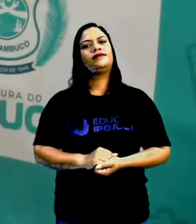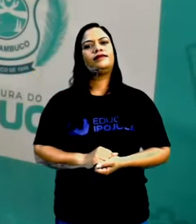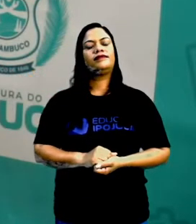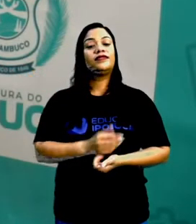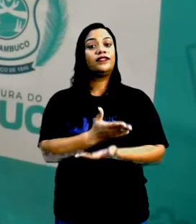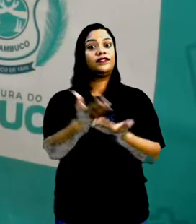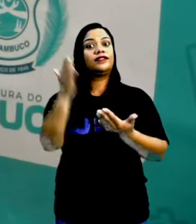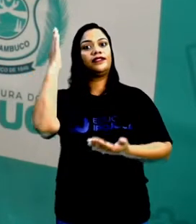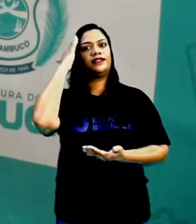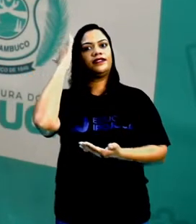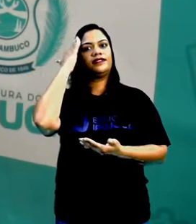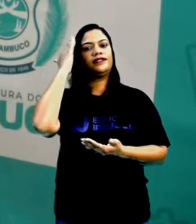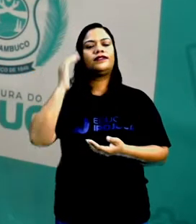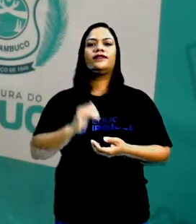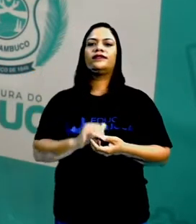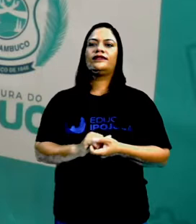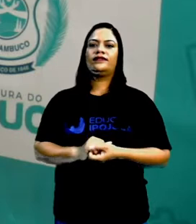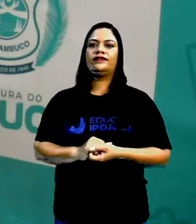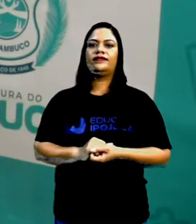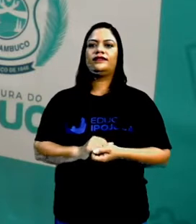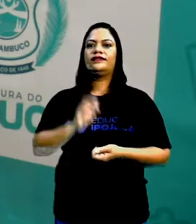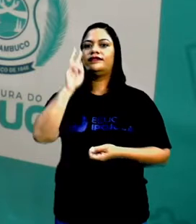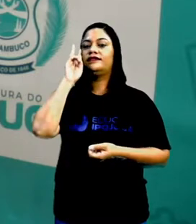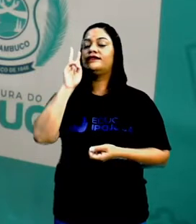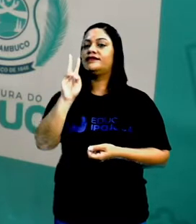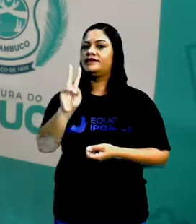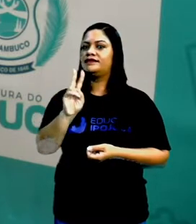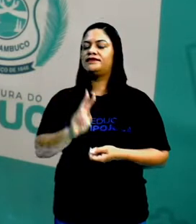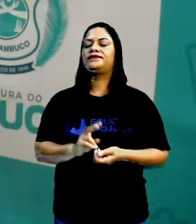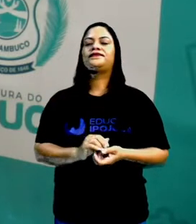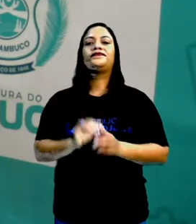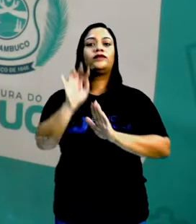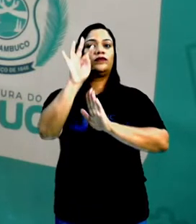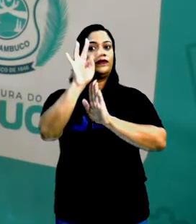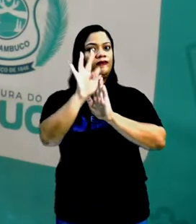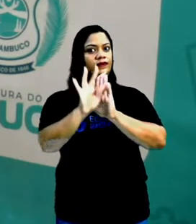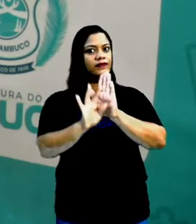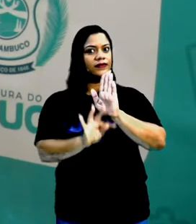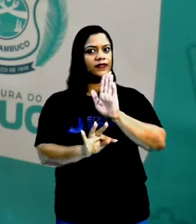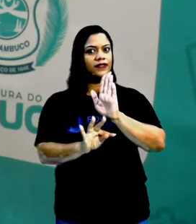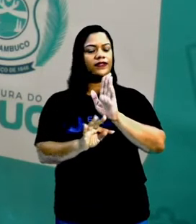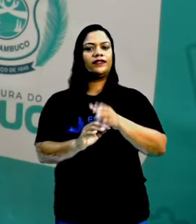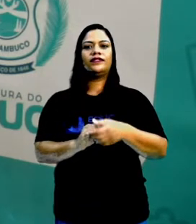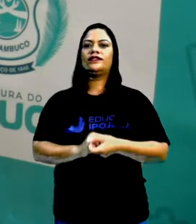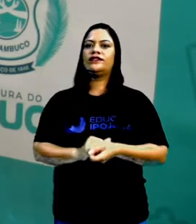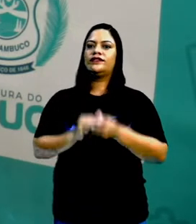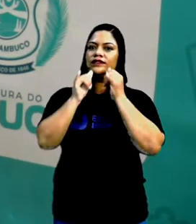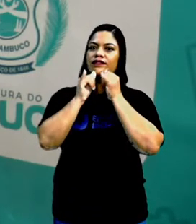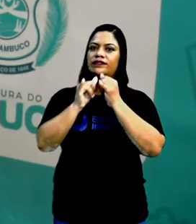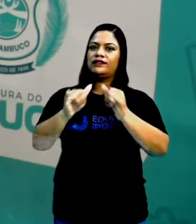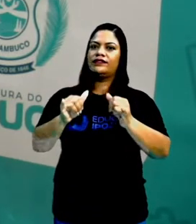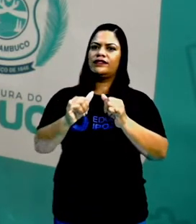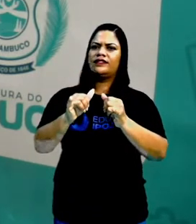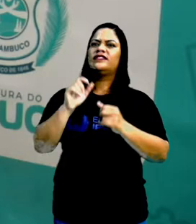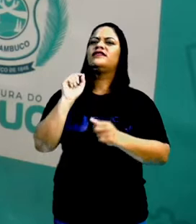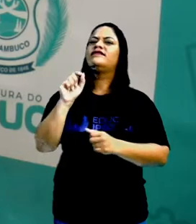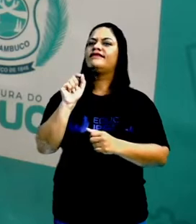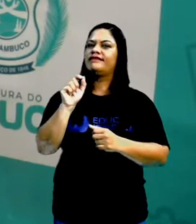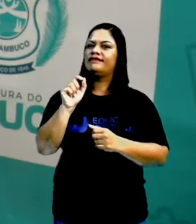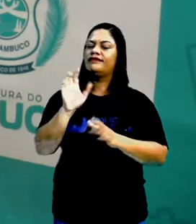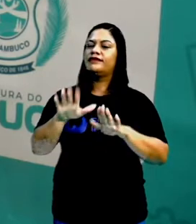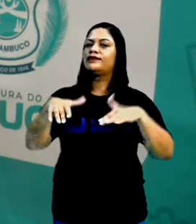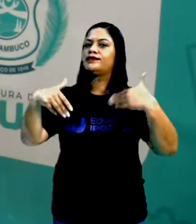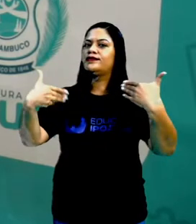entender, você vai ver que esse texto traz informações Que informações